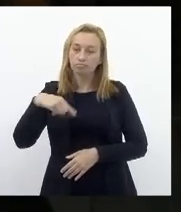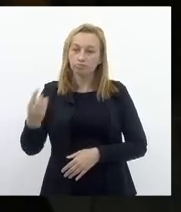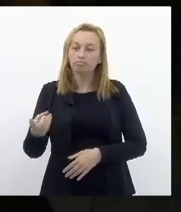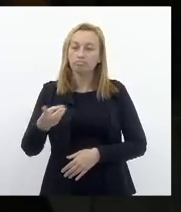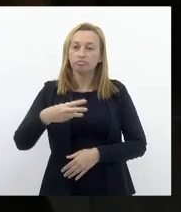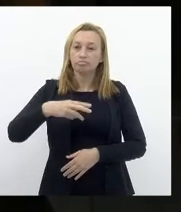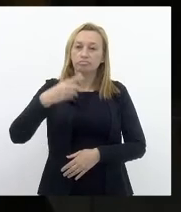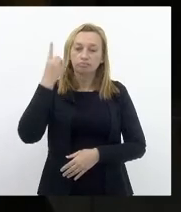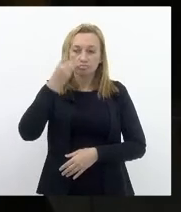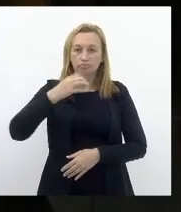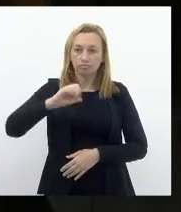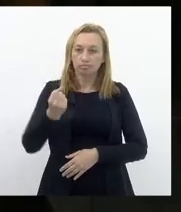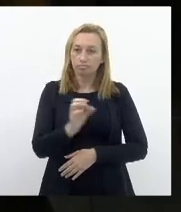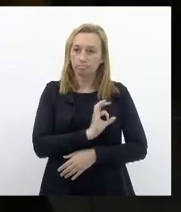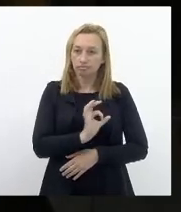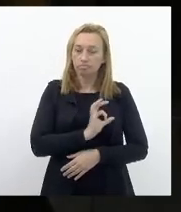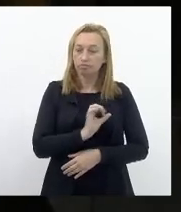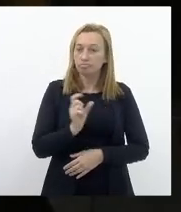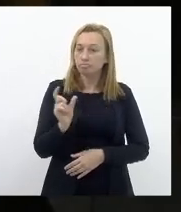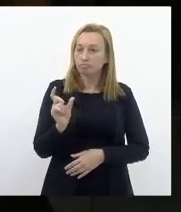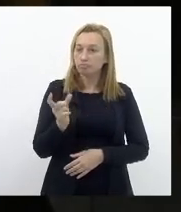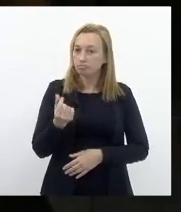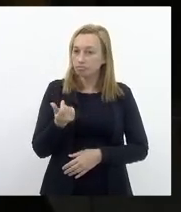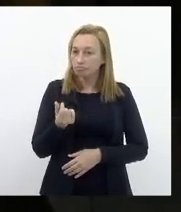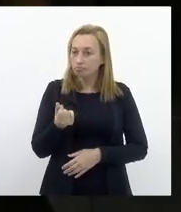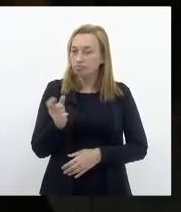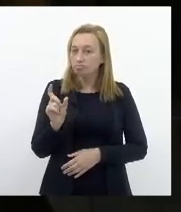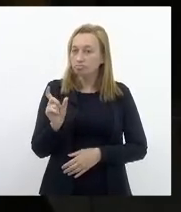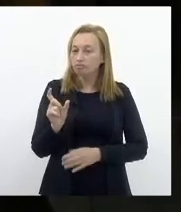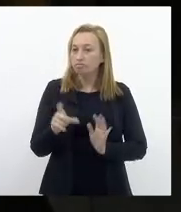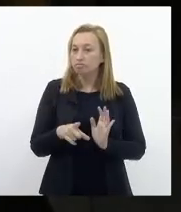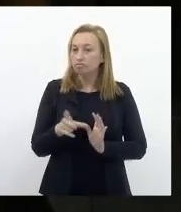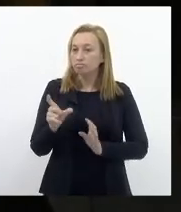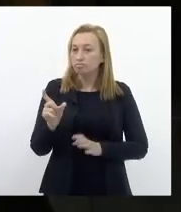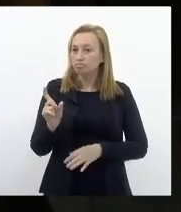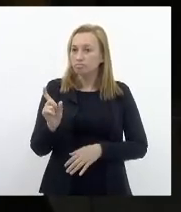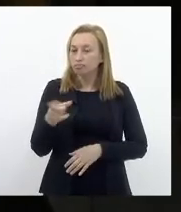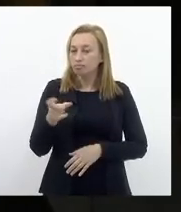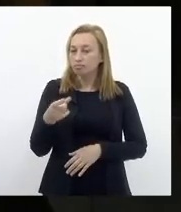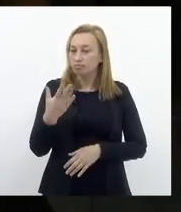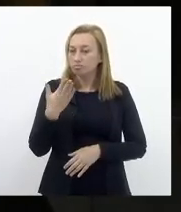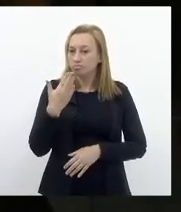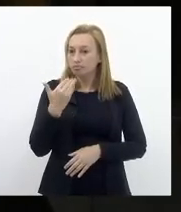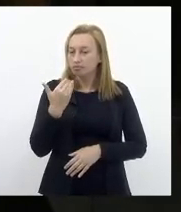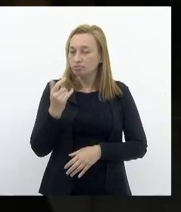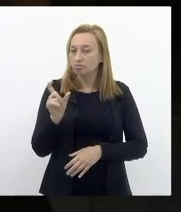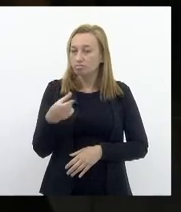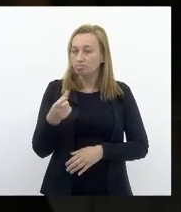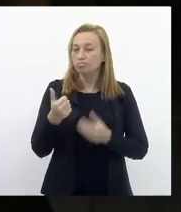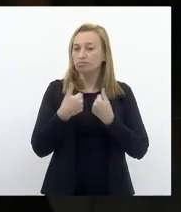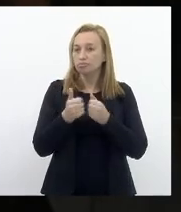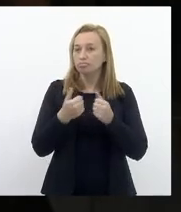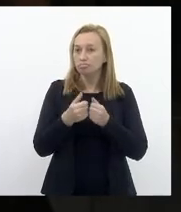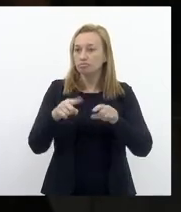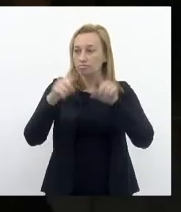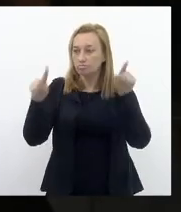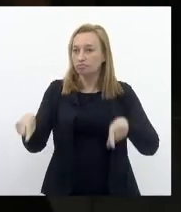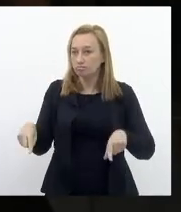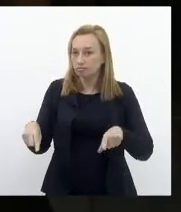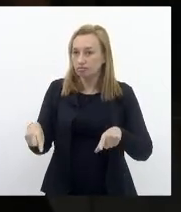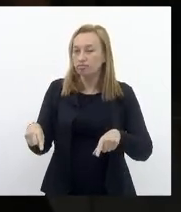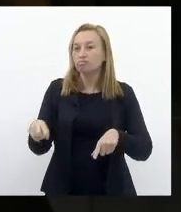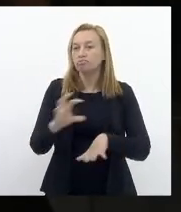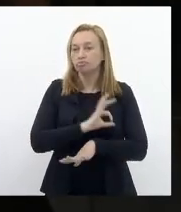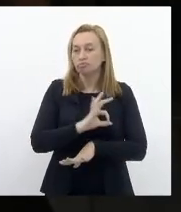Subscreveram Que garante o aumento Do valor Do auxílio Alimentação E do auxílio Transporte Para servidores Servidoras Da